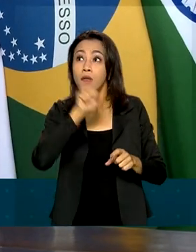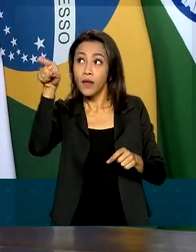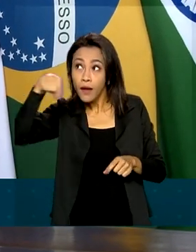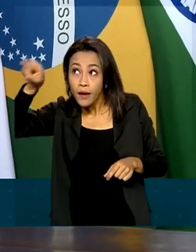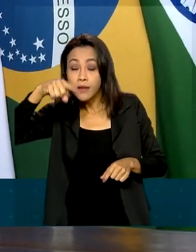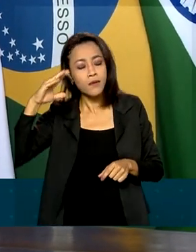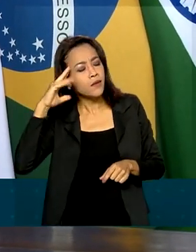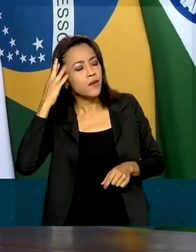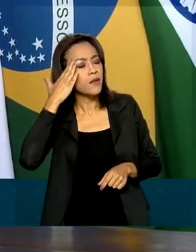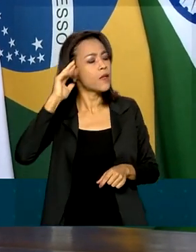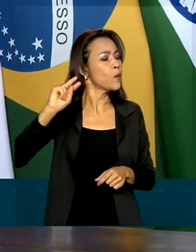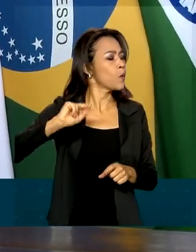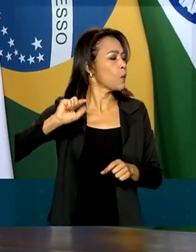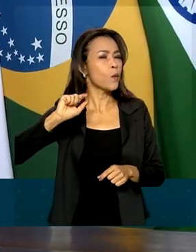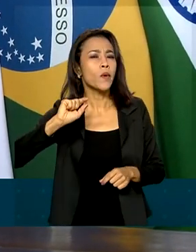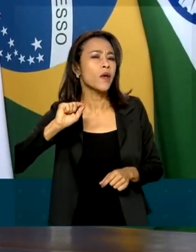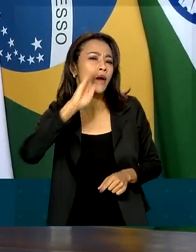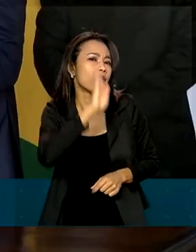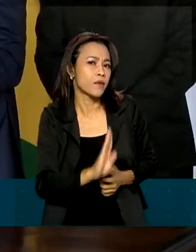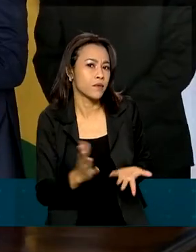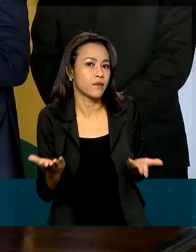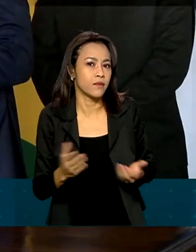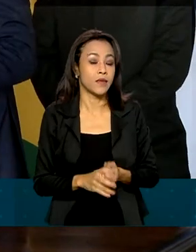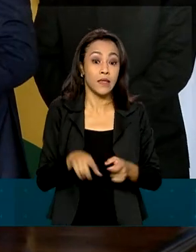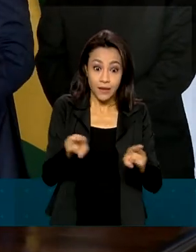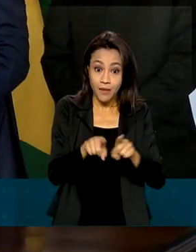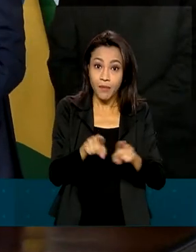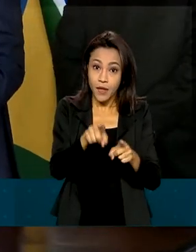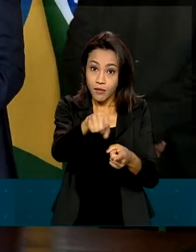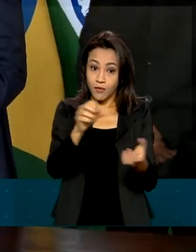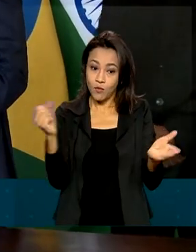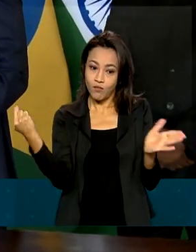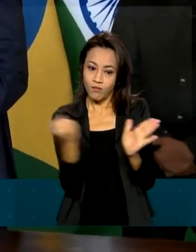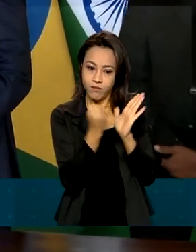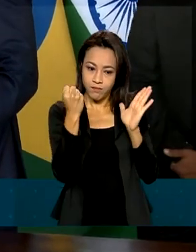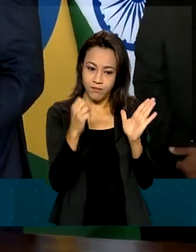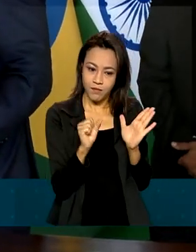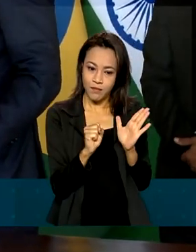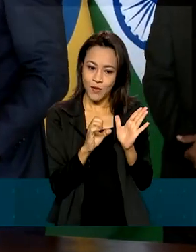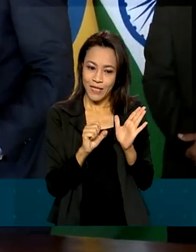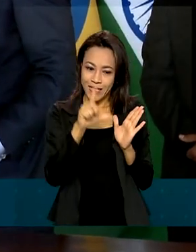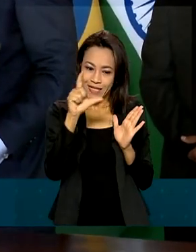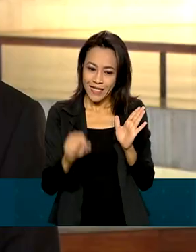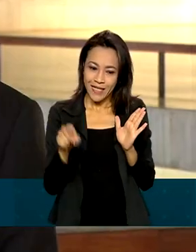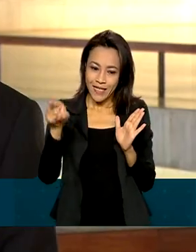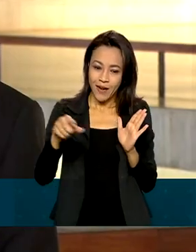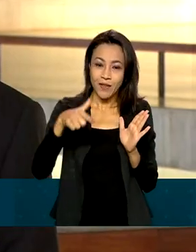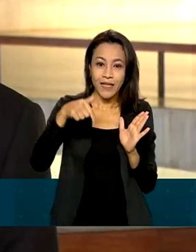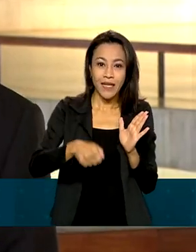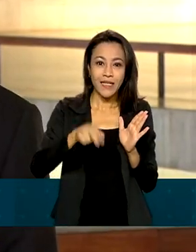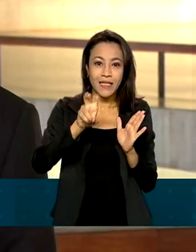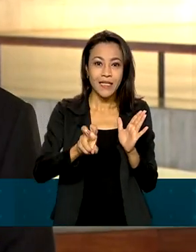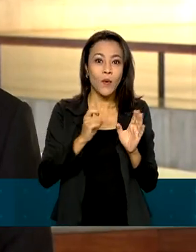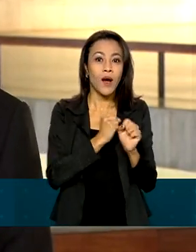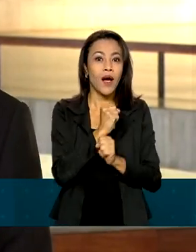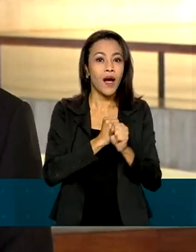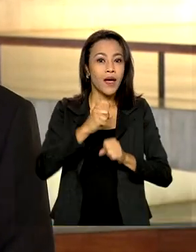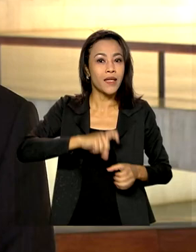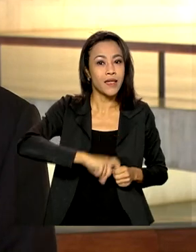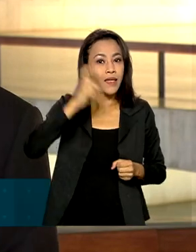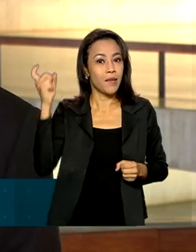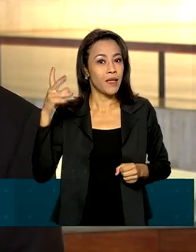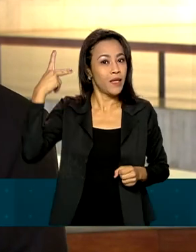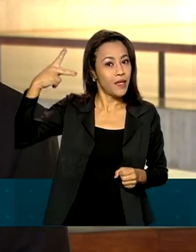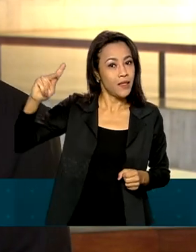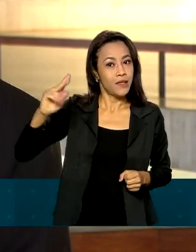Também foi lançado um selo em comemoração aos 75 anos da independência da Índia. Estamos contribuindo para